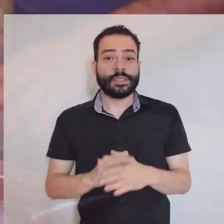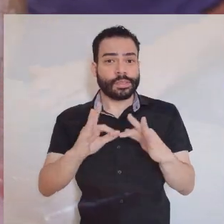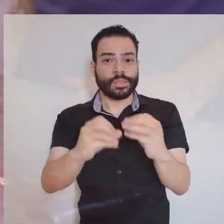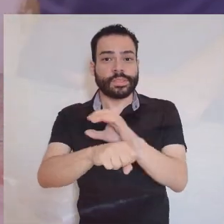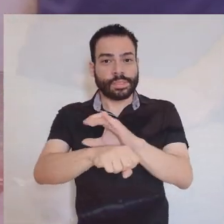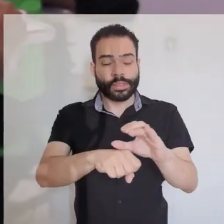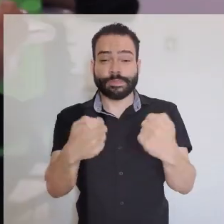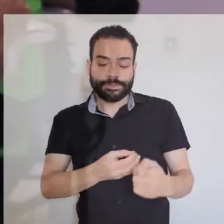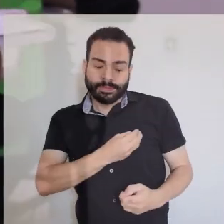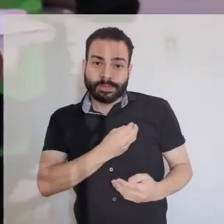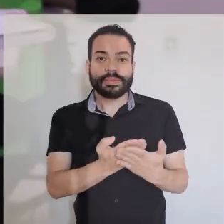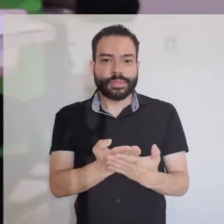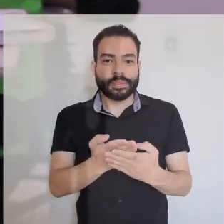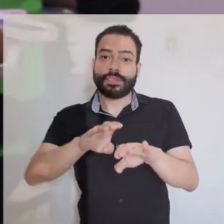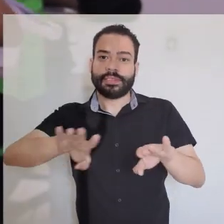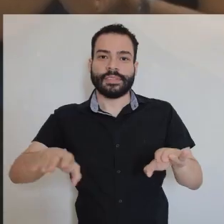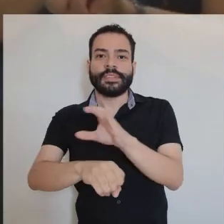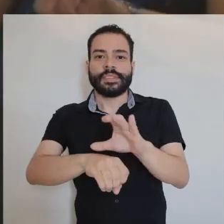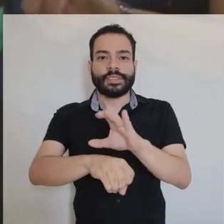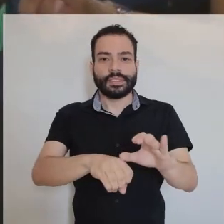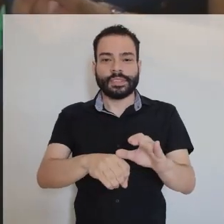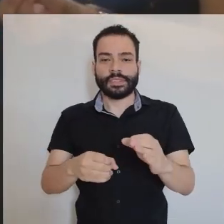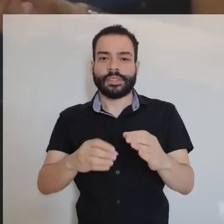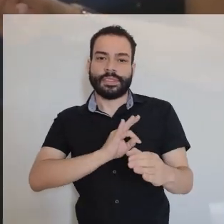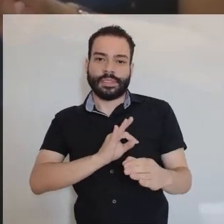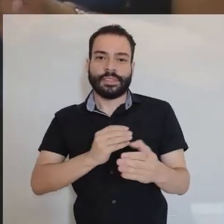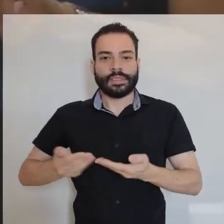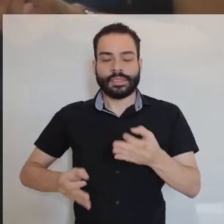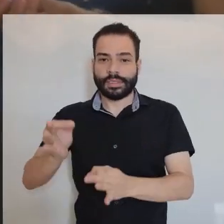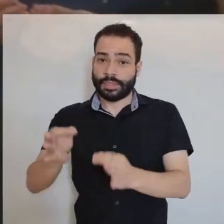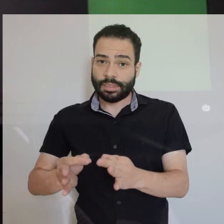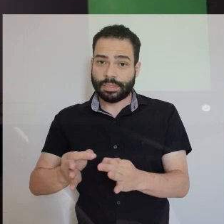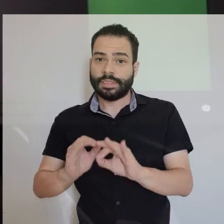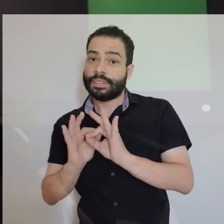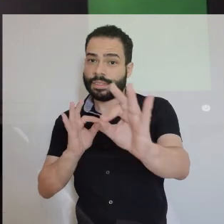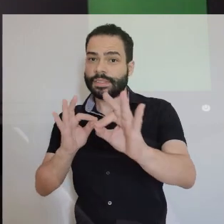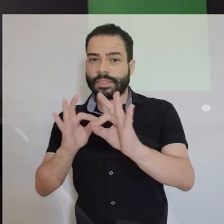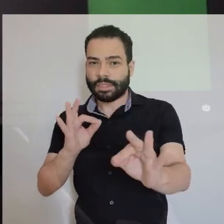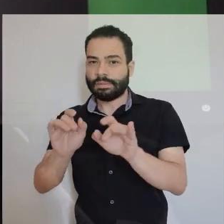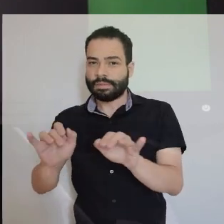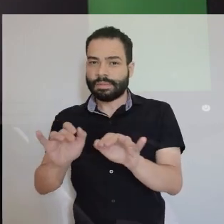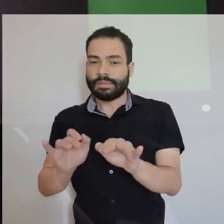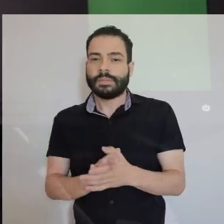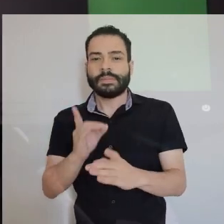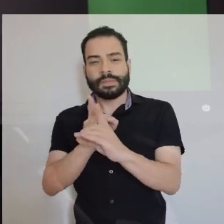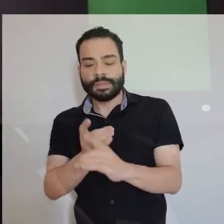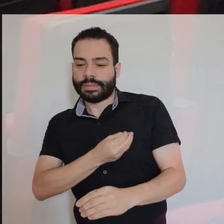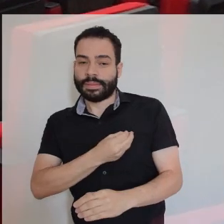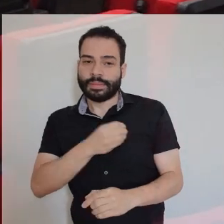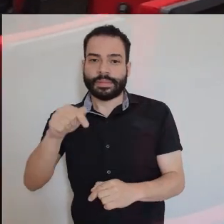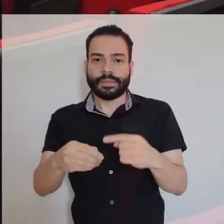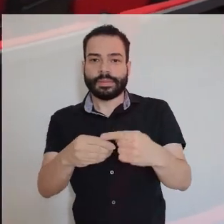Todos os cursos são presenciais, com exceção do curso técnico em serviços jurídicos, que era modalidade à distância com